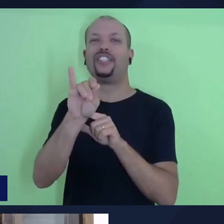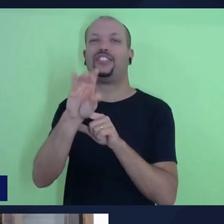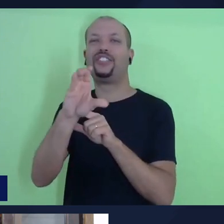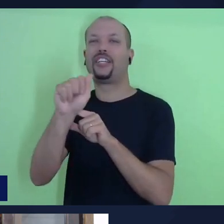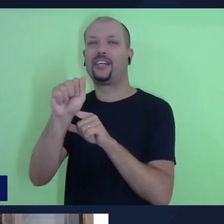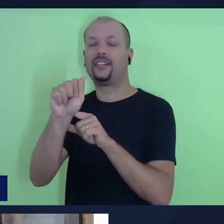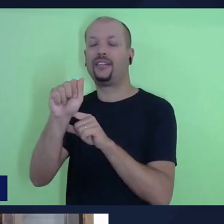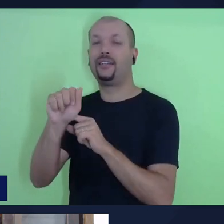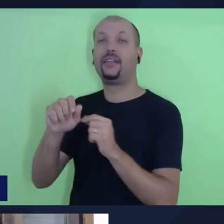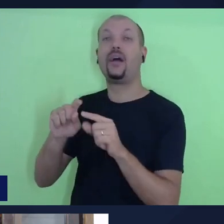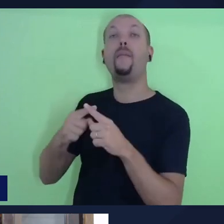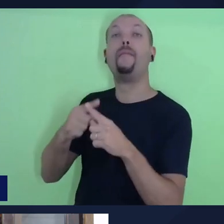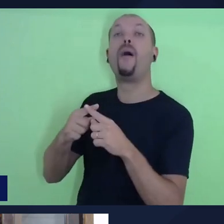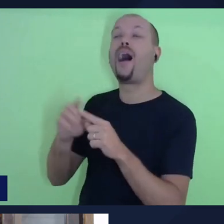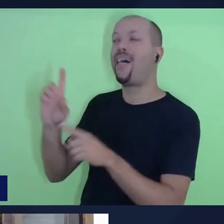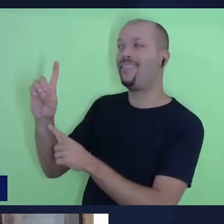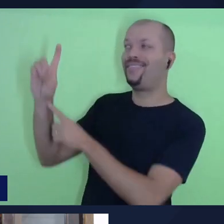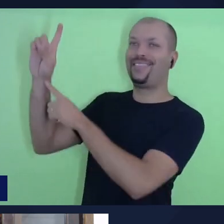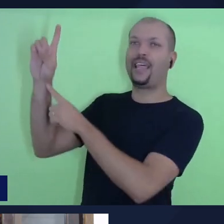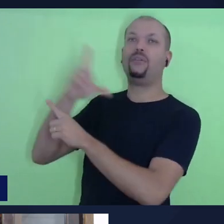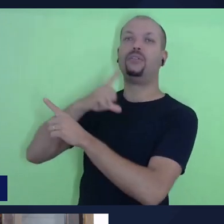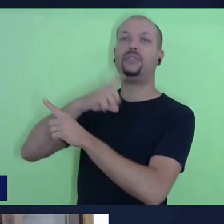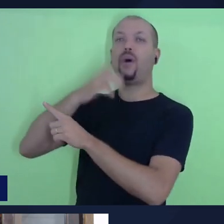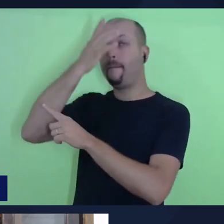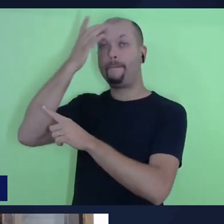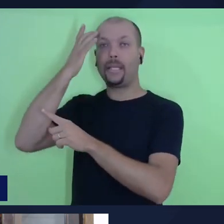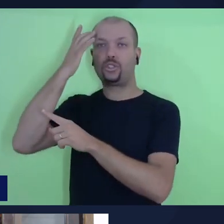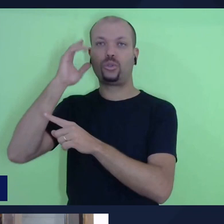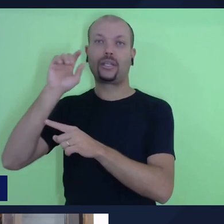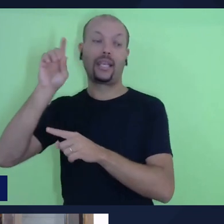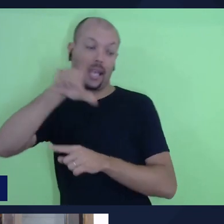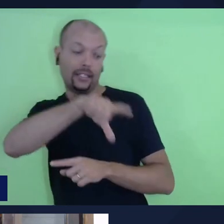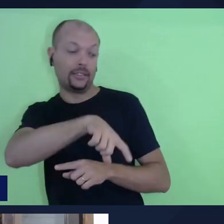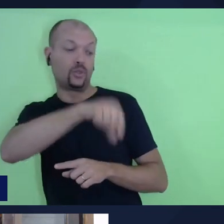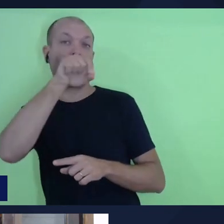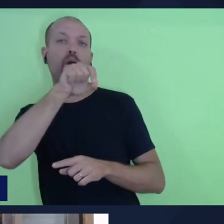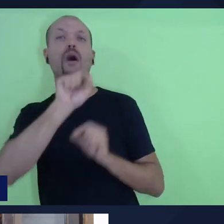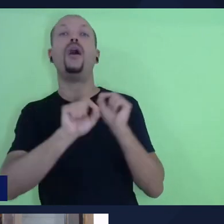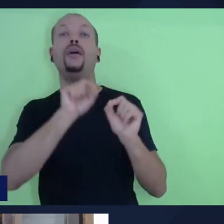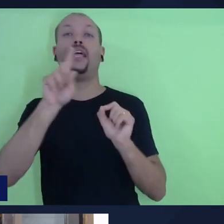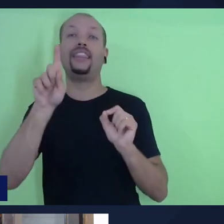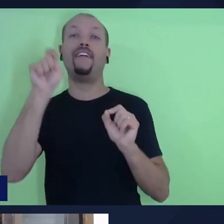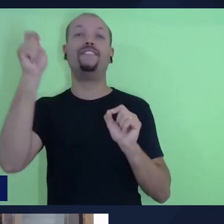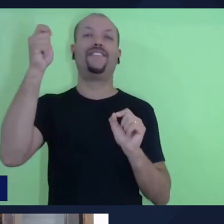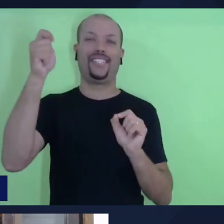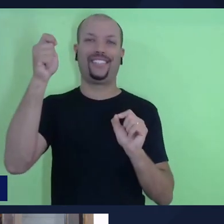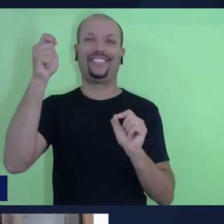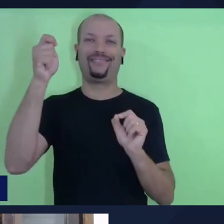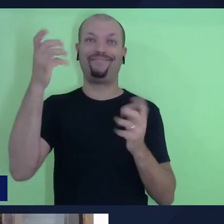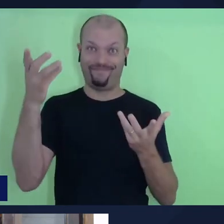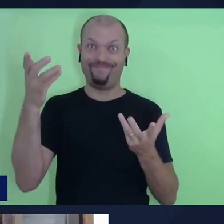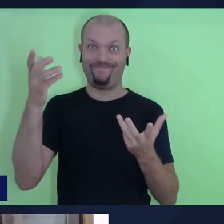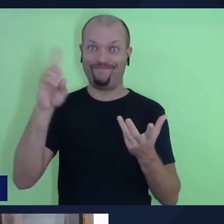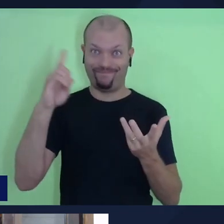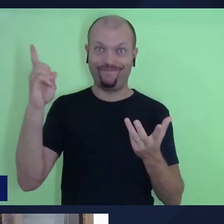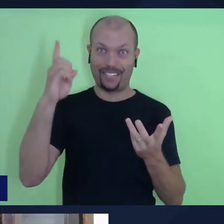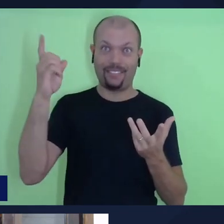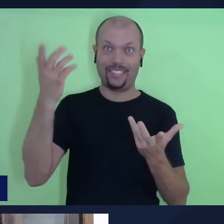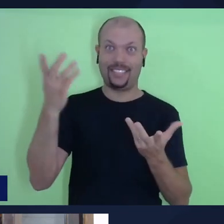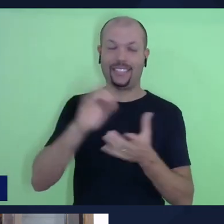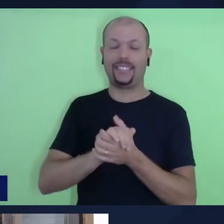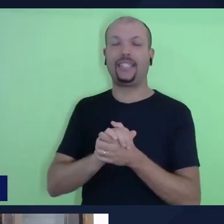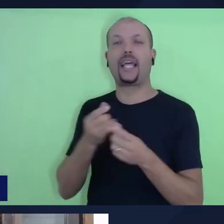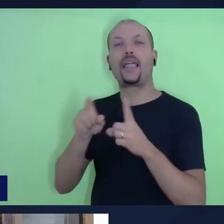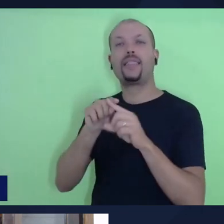um representante, um monarca governando naquele presente momento sobre Israel,